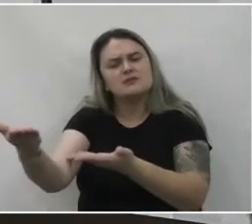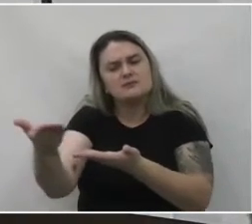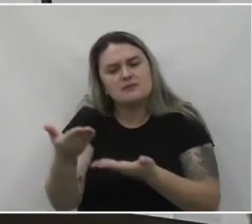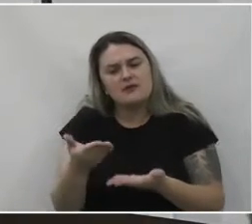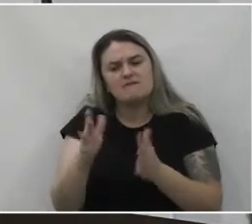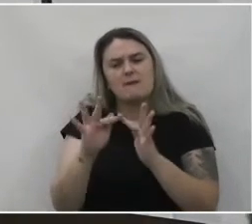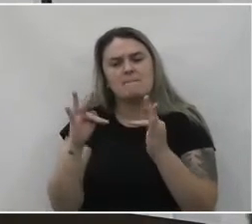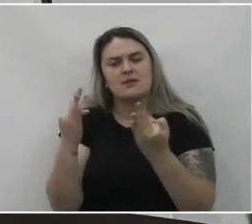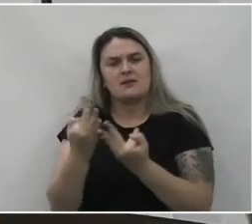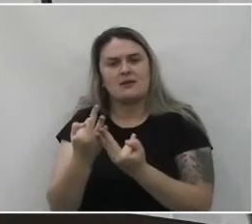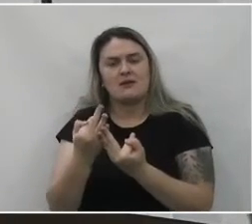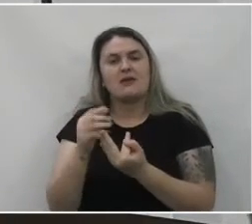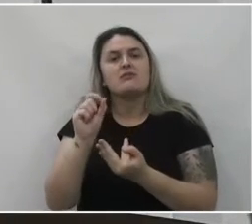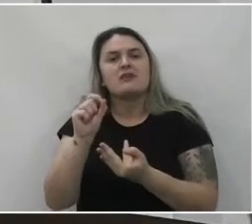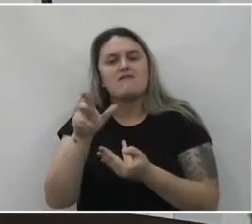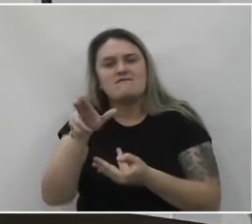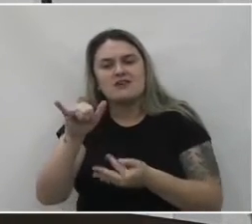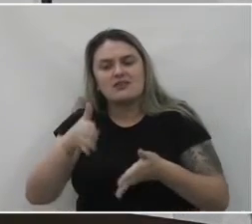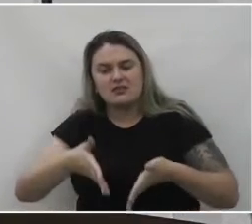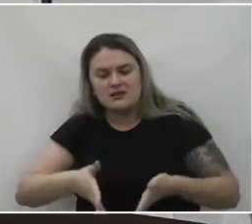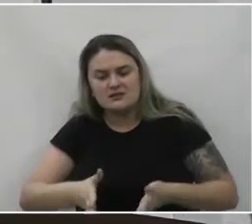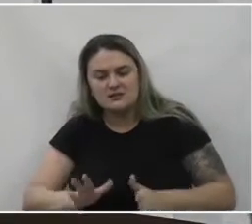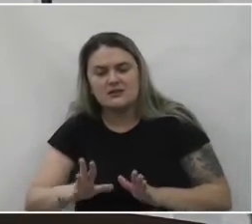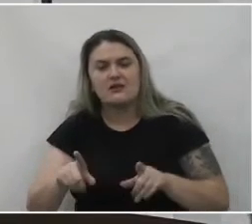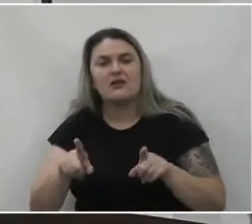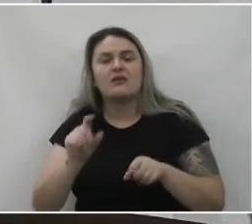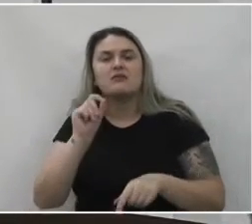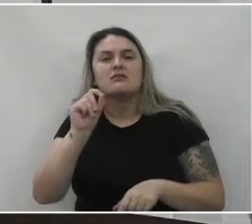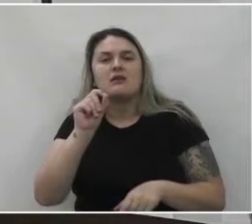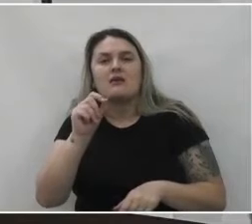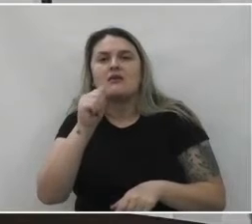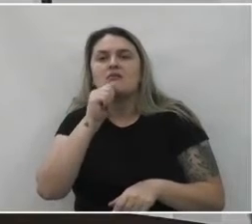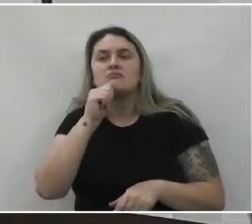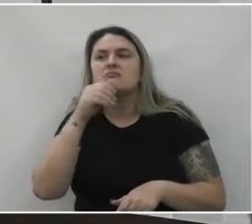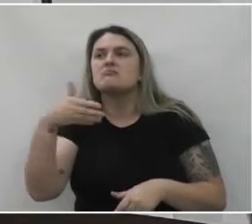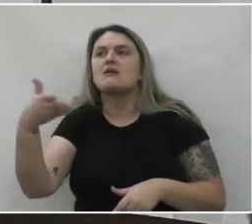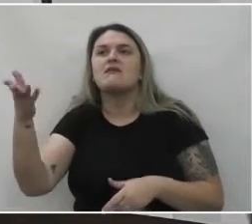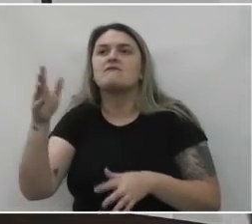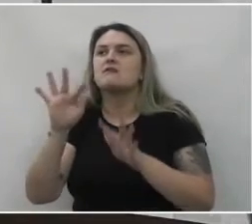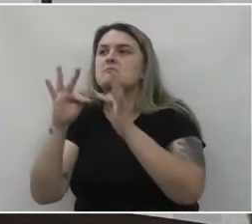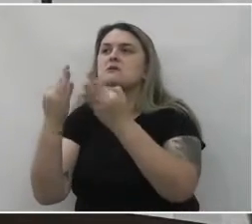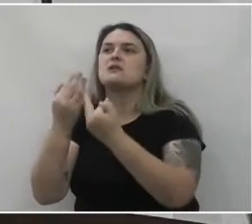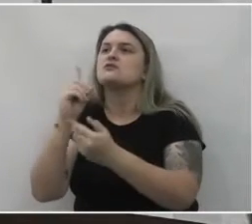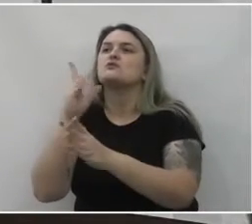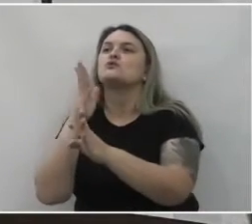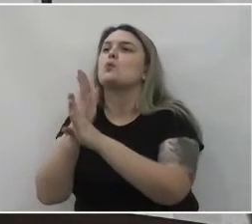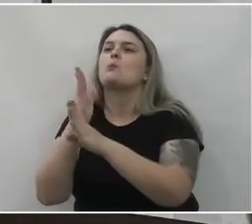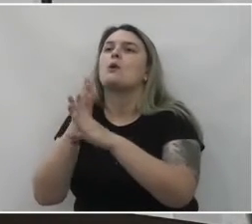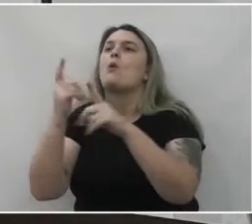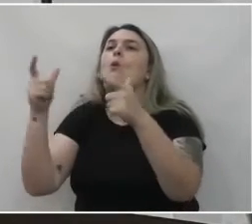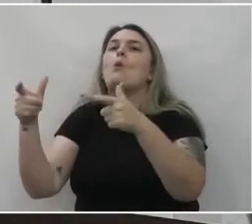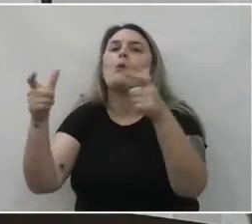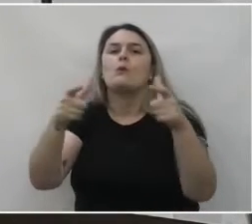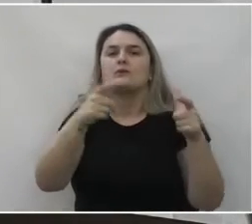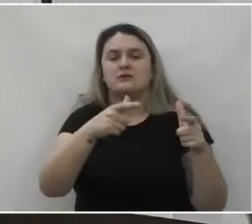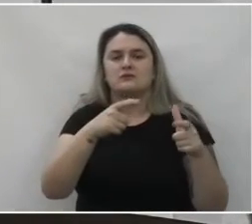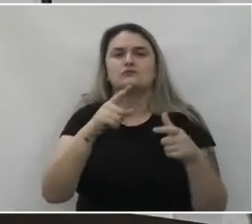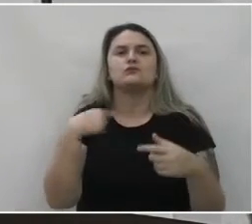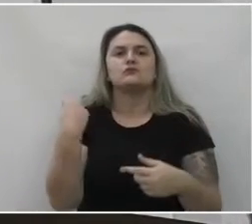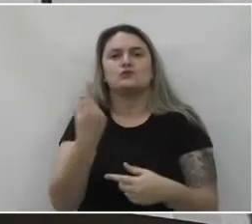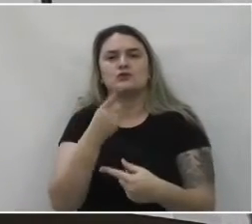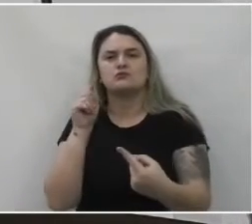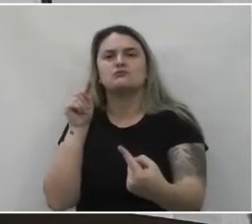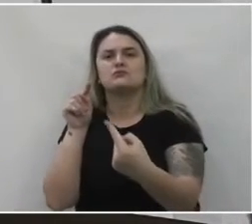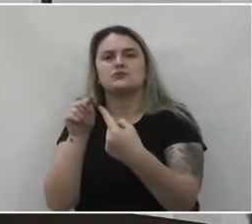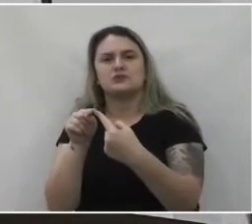aos que vão nascer e aos que ainda estão por aí e a gente ainda não descobriu onde estão. Então, esse é objetivo,